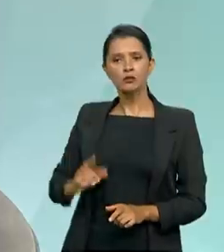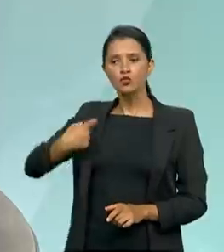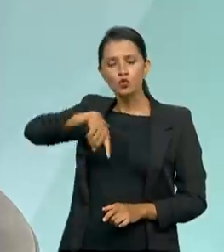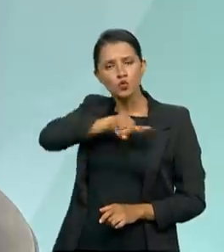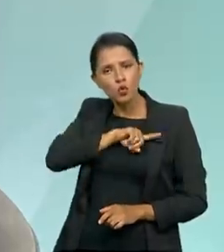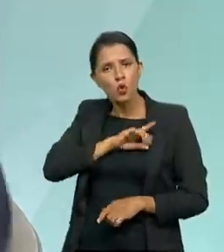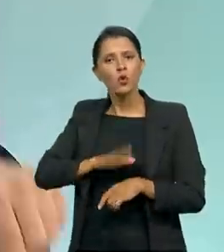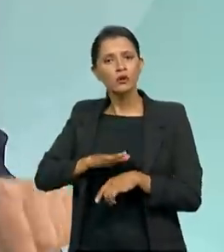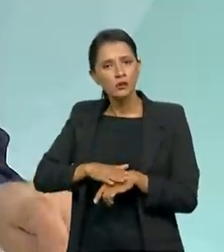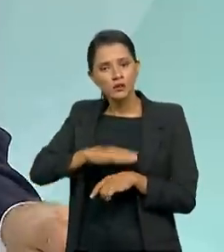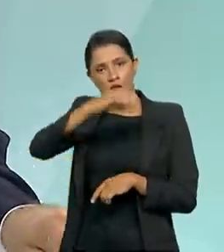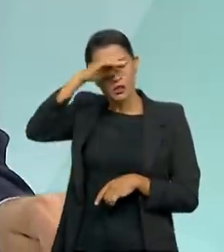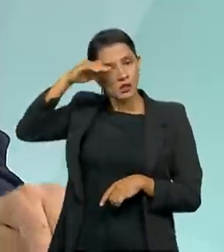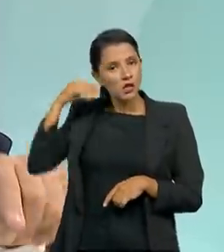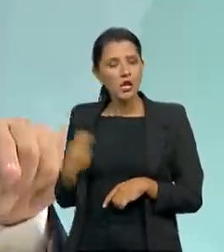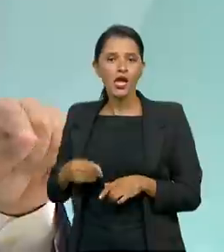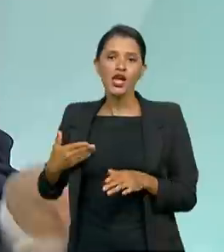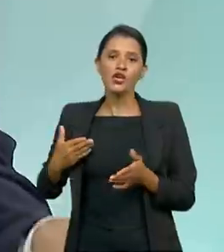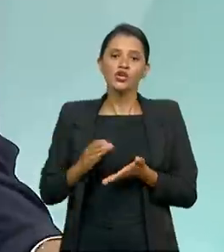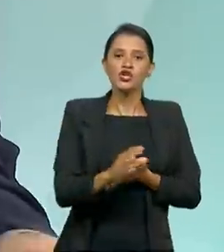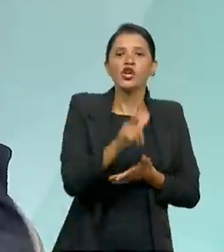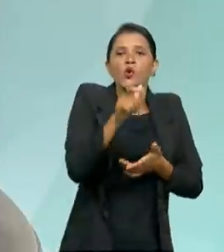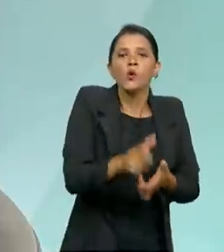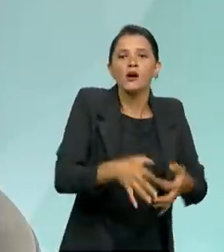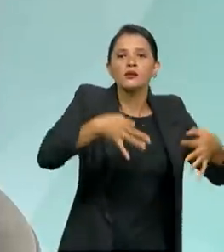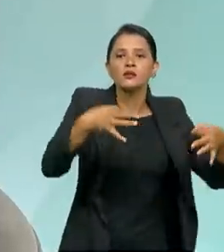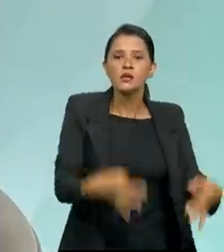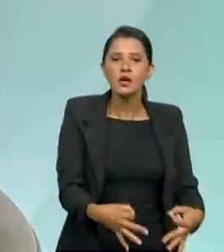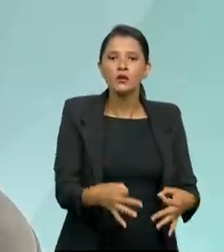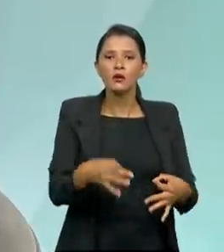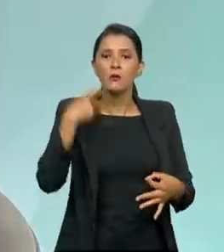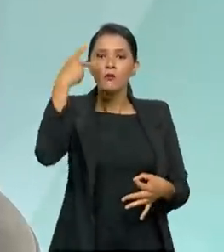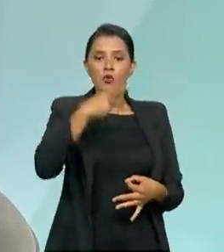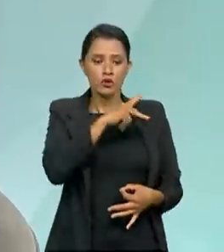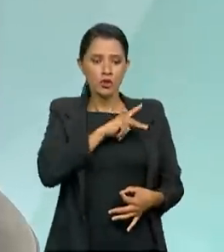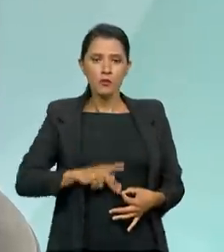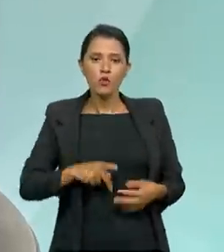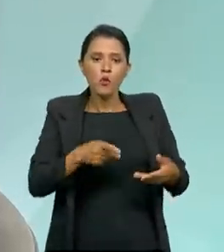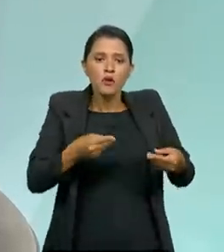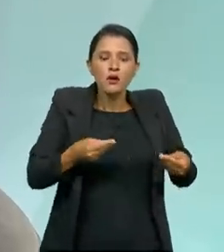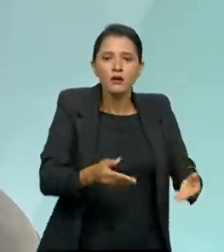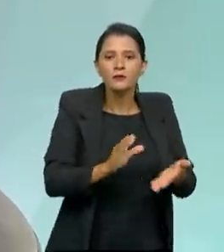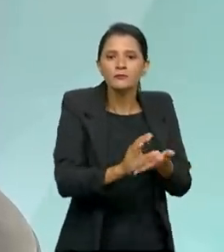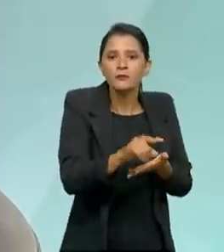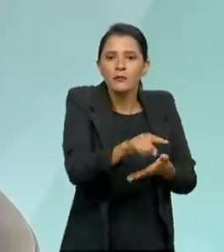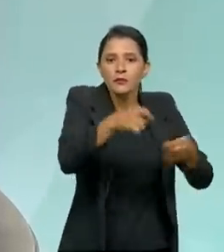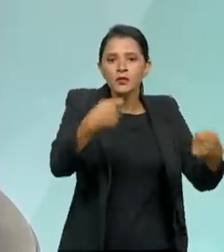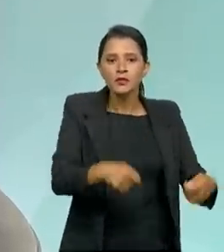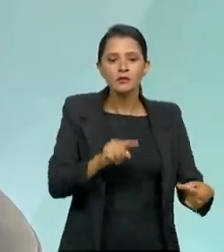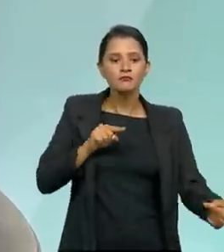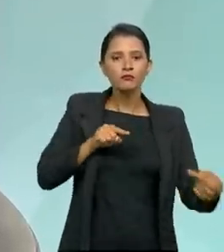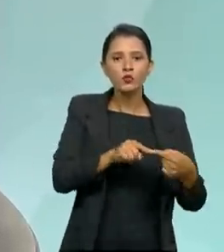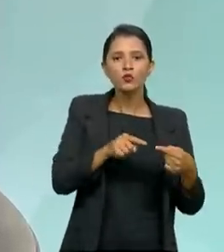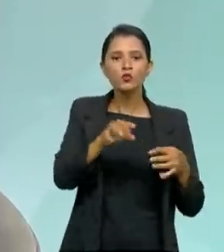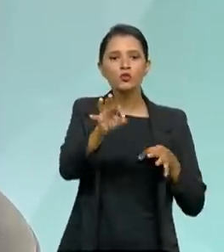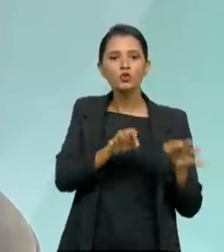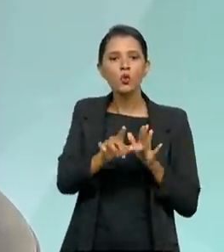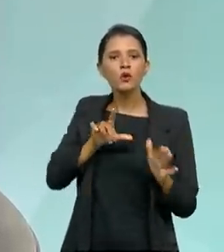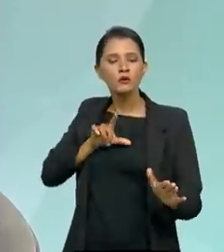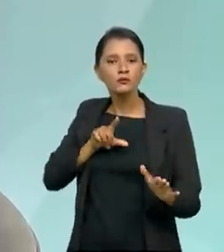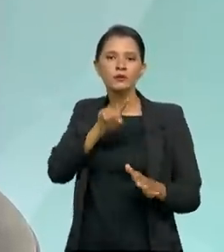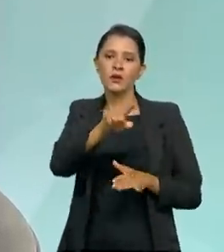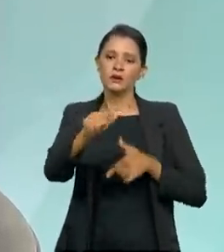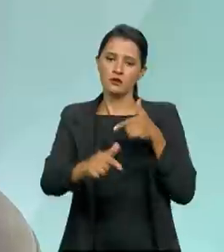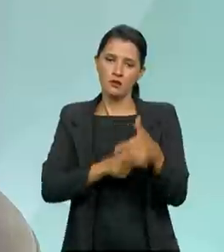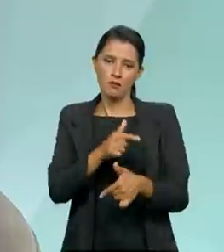nós, chegue aonde ele tem que chegar. Ou seja, para onde as políticas públicas fizeram essa previsão. Então, o trabalho